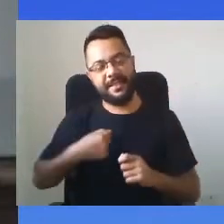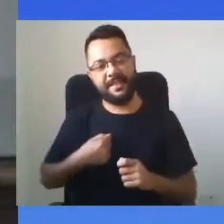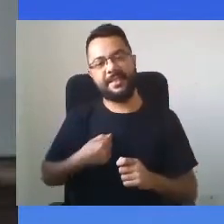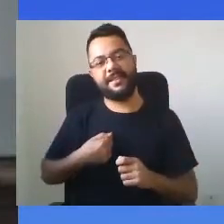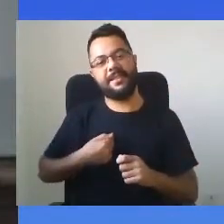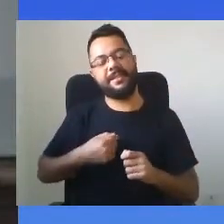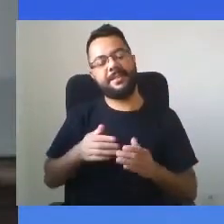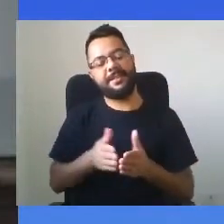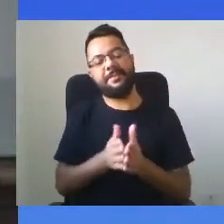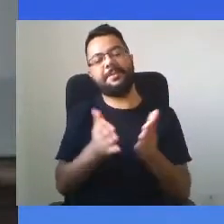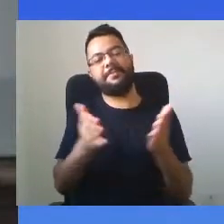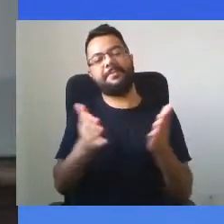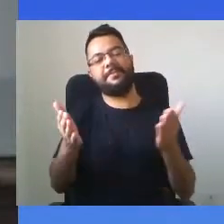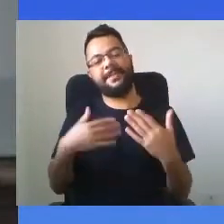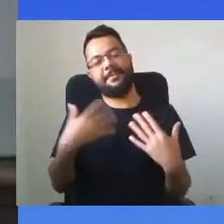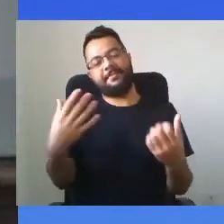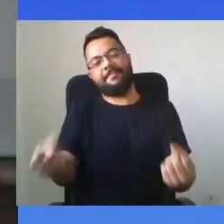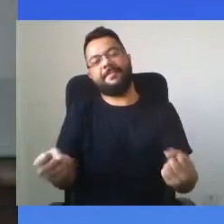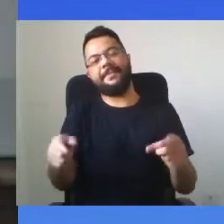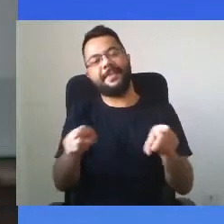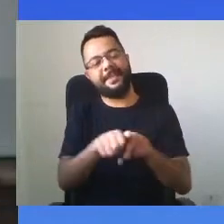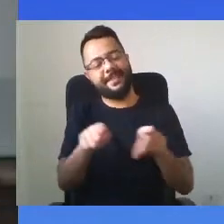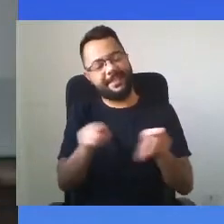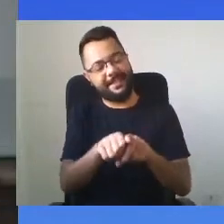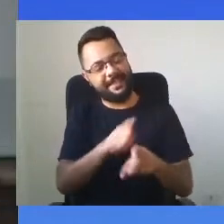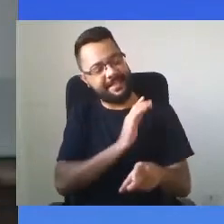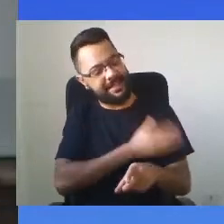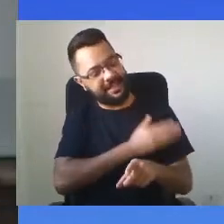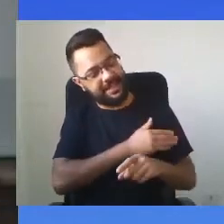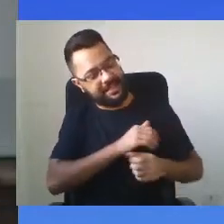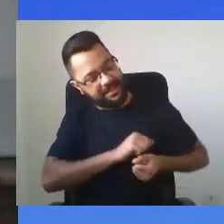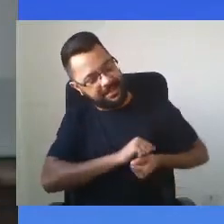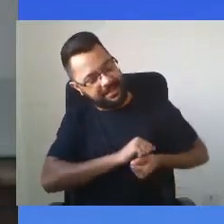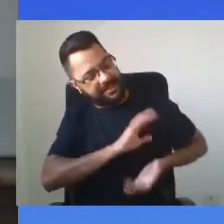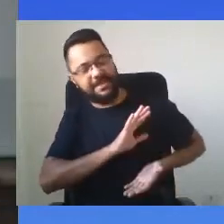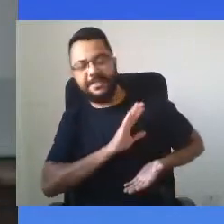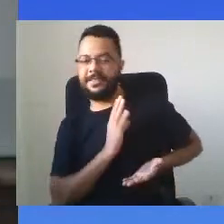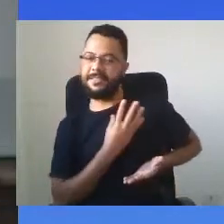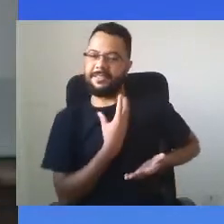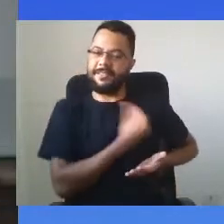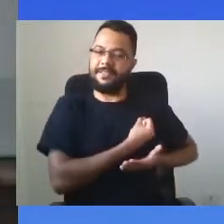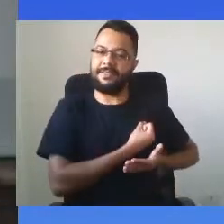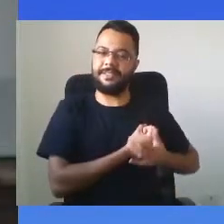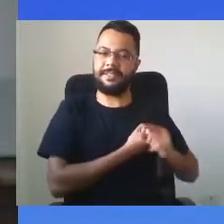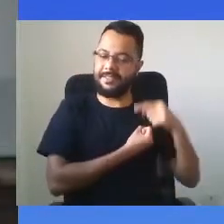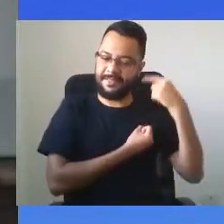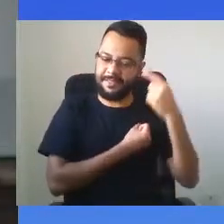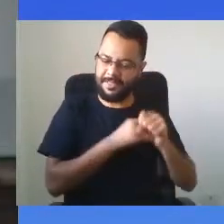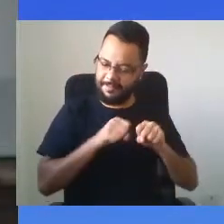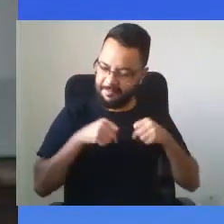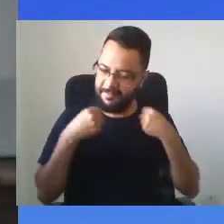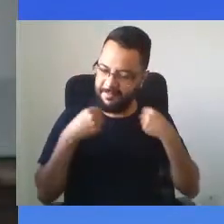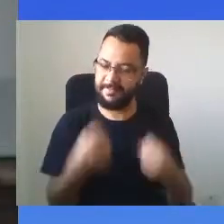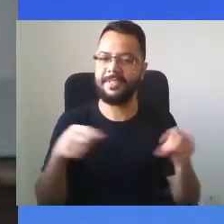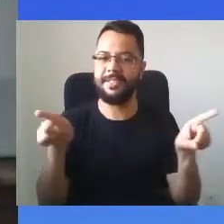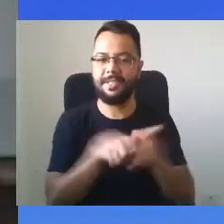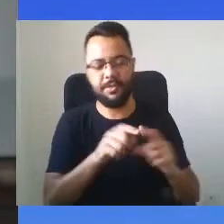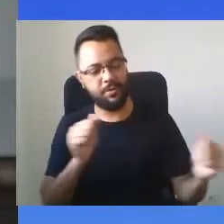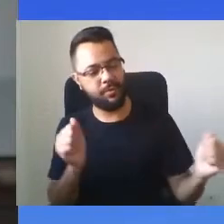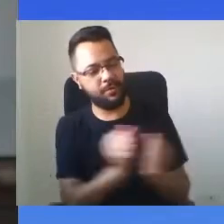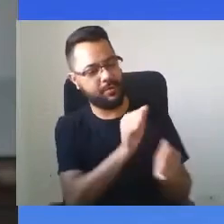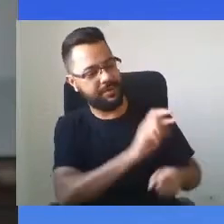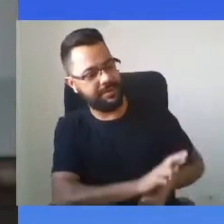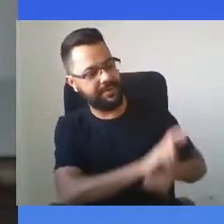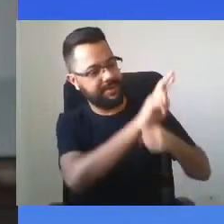abertos, com o meu coração aberto, continuando a levar esta universidade junto com o Ricardo e com todos vocês